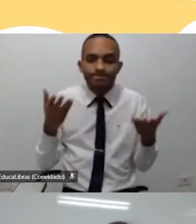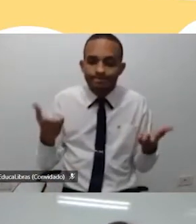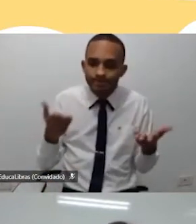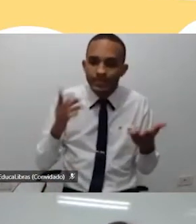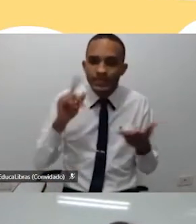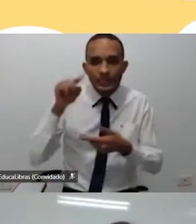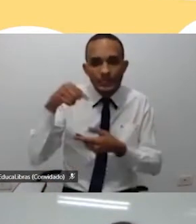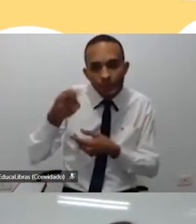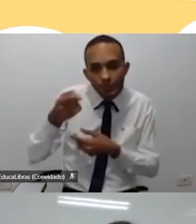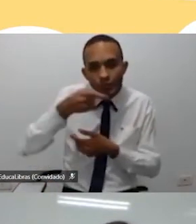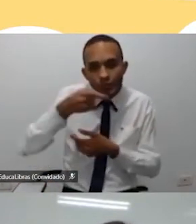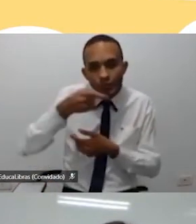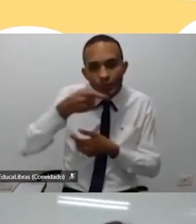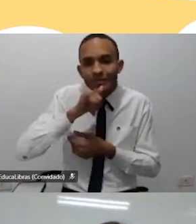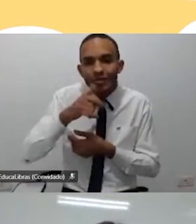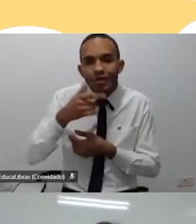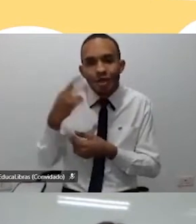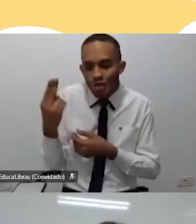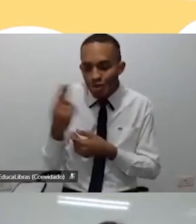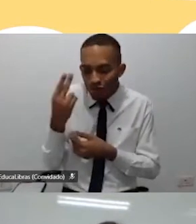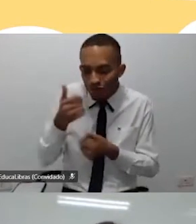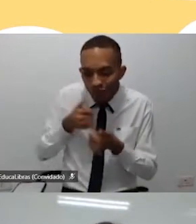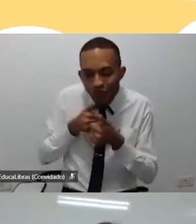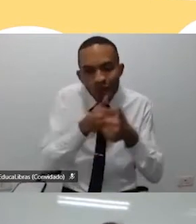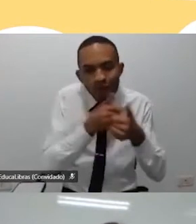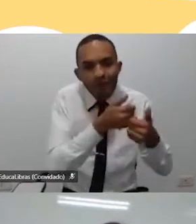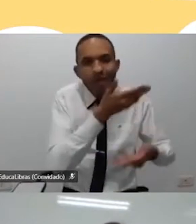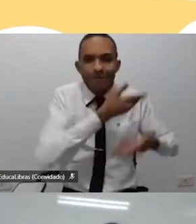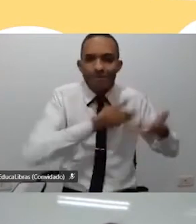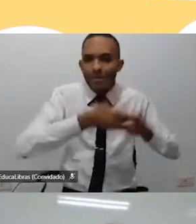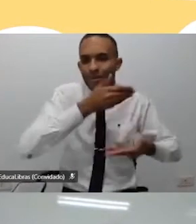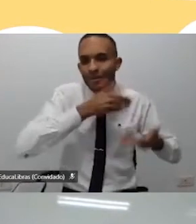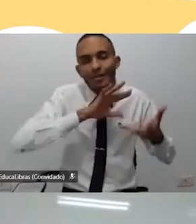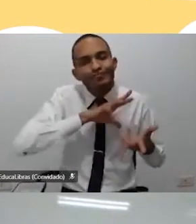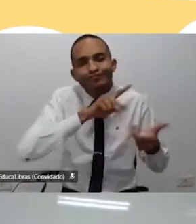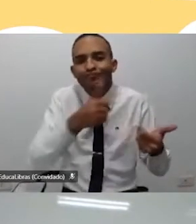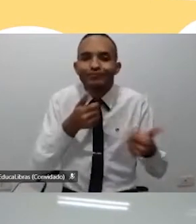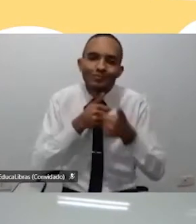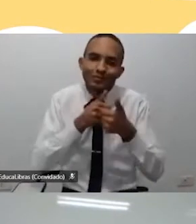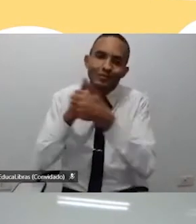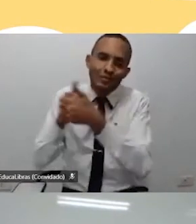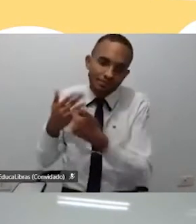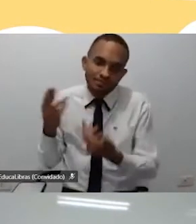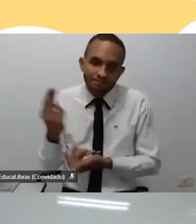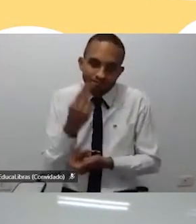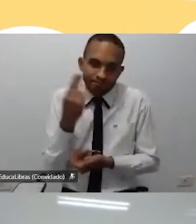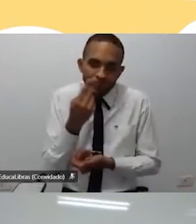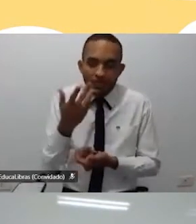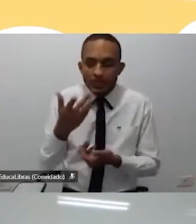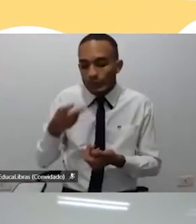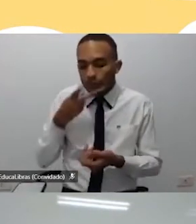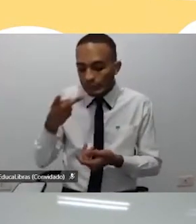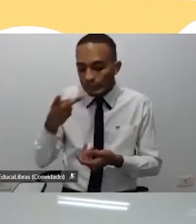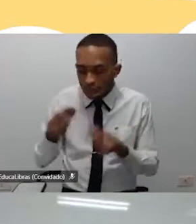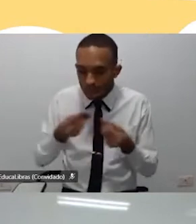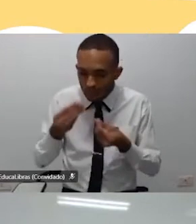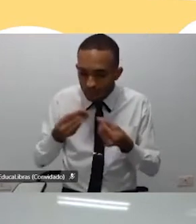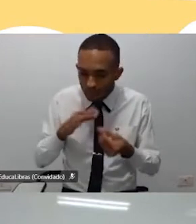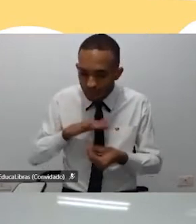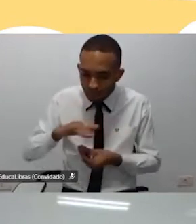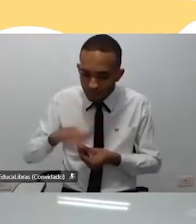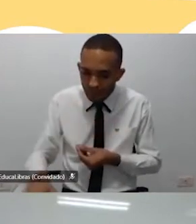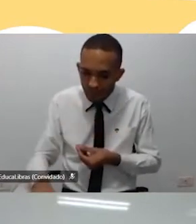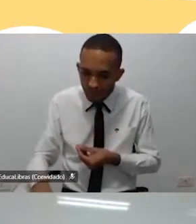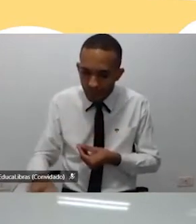depois a gente, né, nem consegue acompanhar a participação deles no mundo. e aí, estou falando de mundo mesmo, aqui abriu um